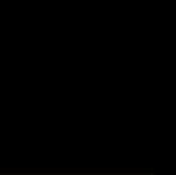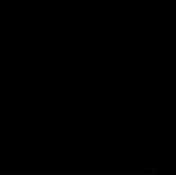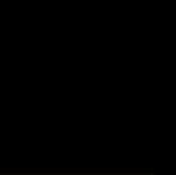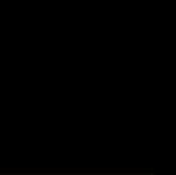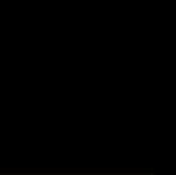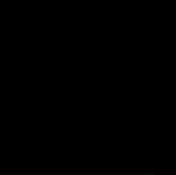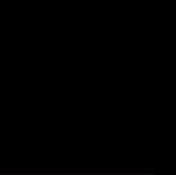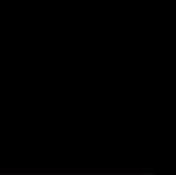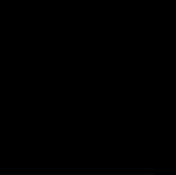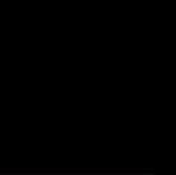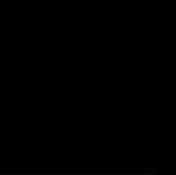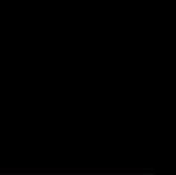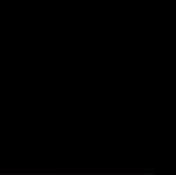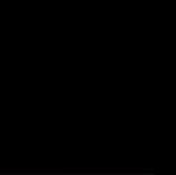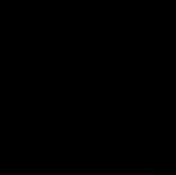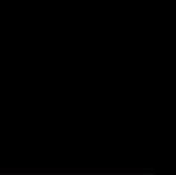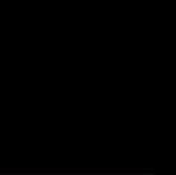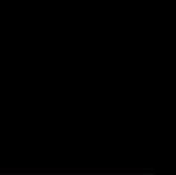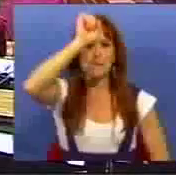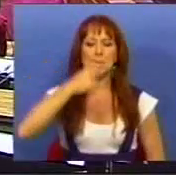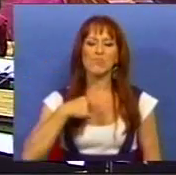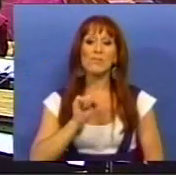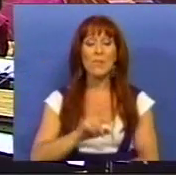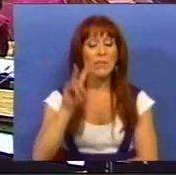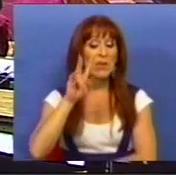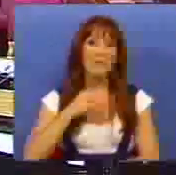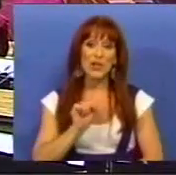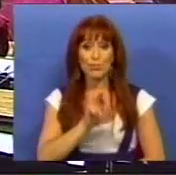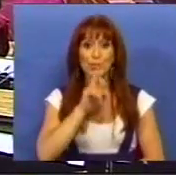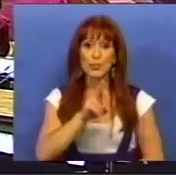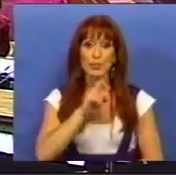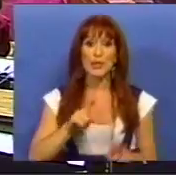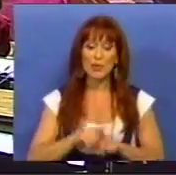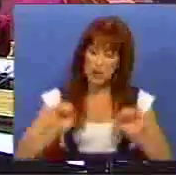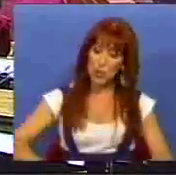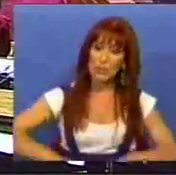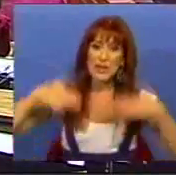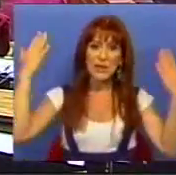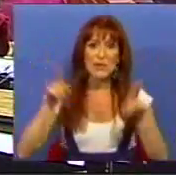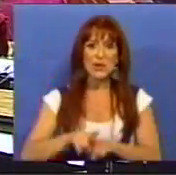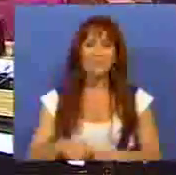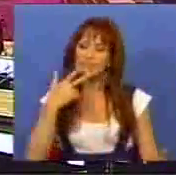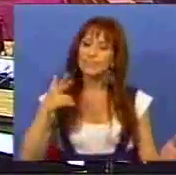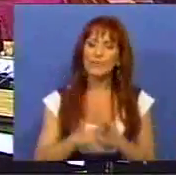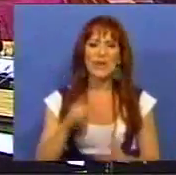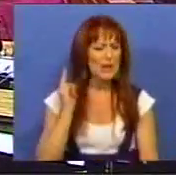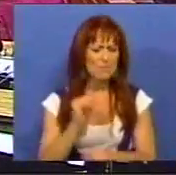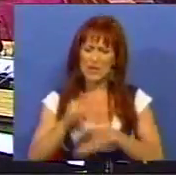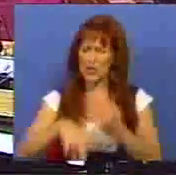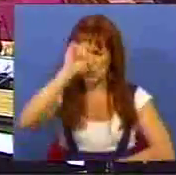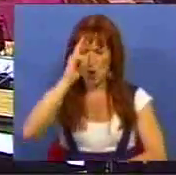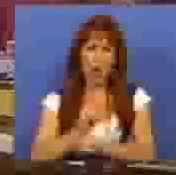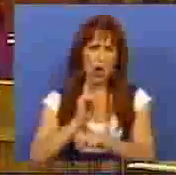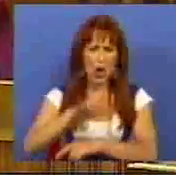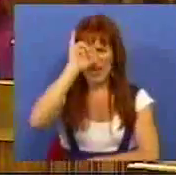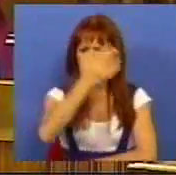Senhoras deputados, Senhor Ministro, eu registro que nas suas respostas iniciais na verdade se mantém fiel a